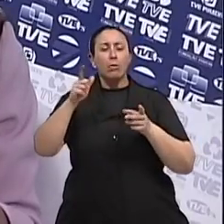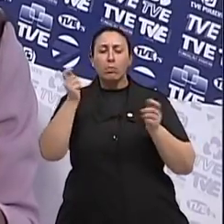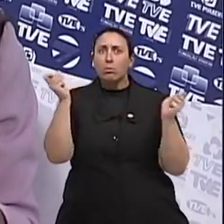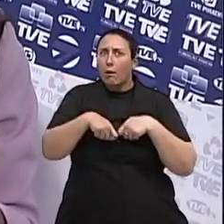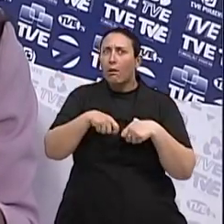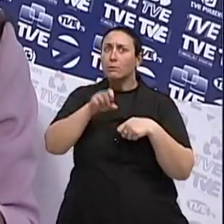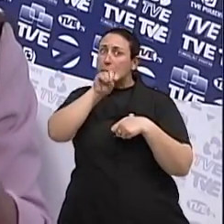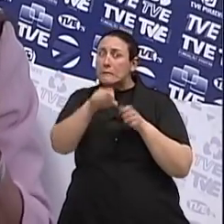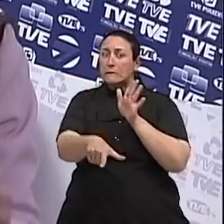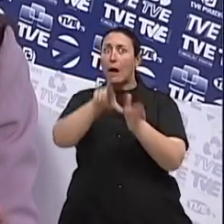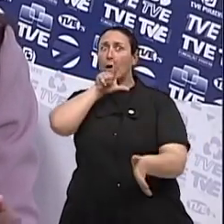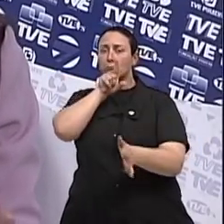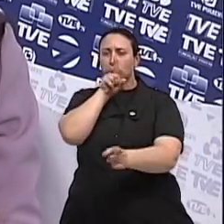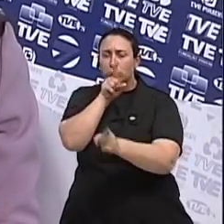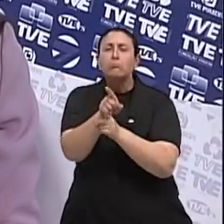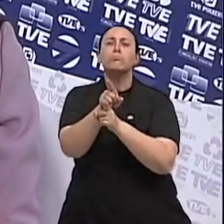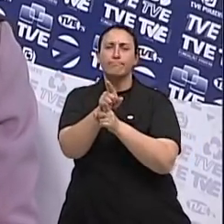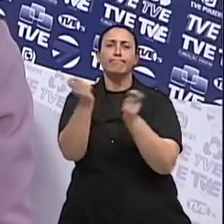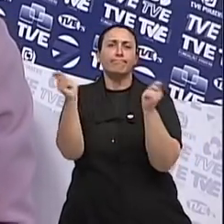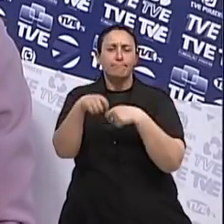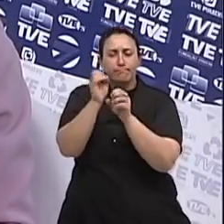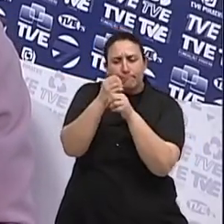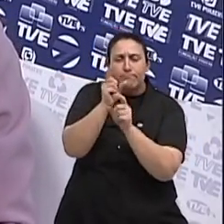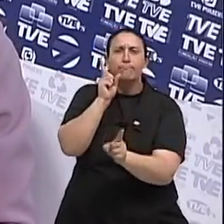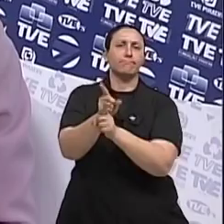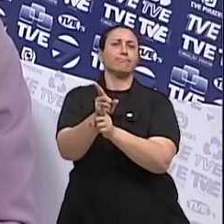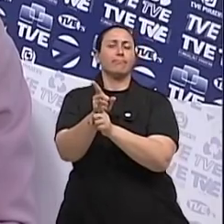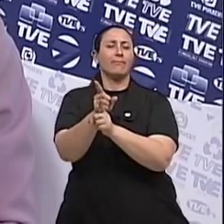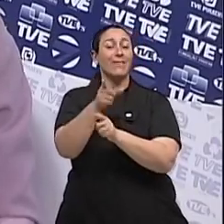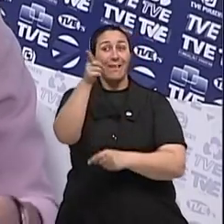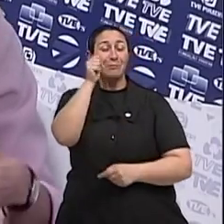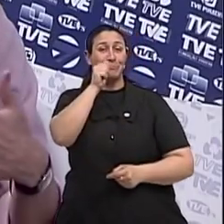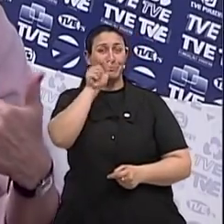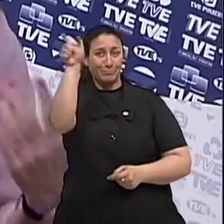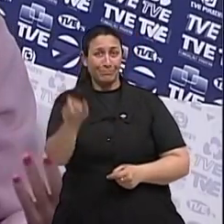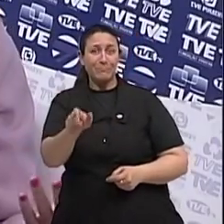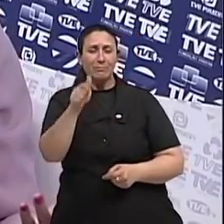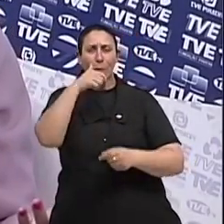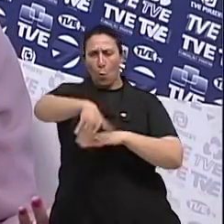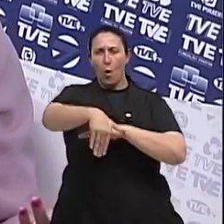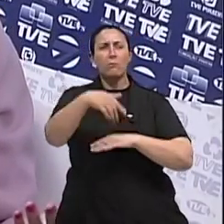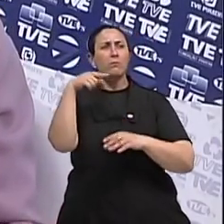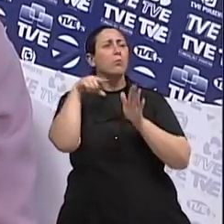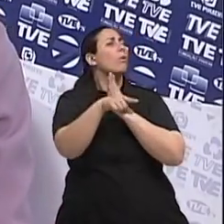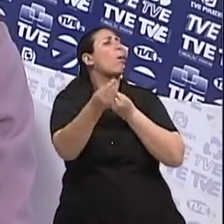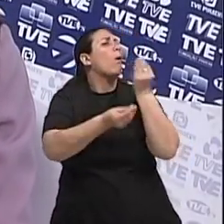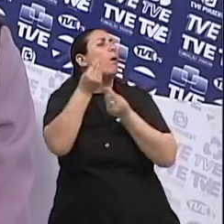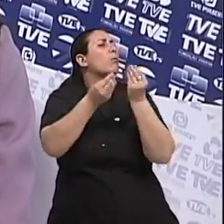se detectado precocemente, curam. Então, aquela senhora que fala como detectar,